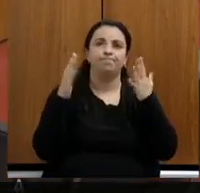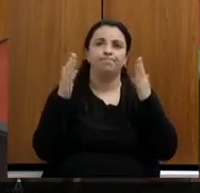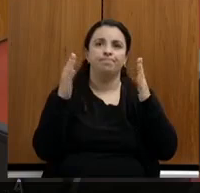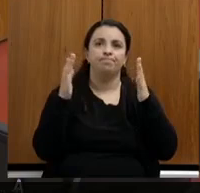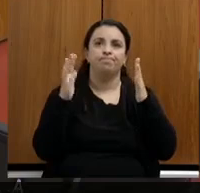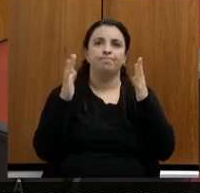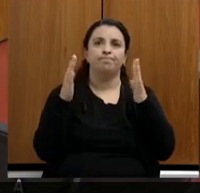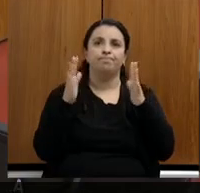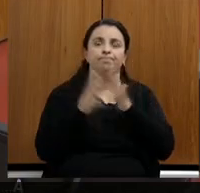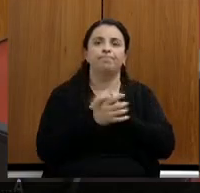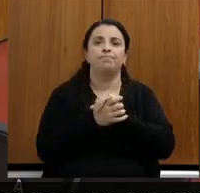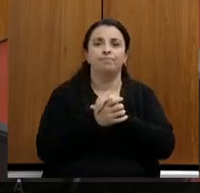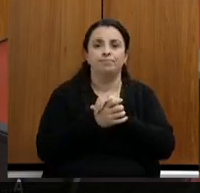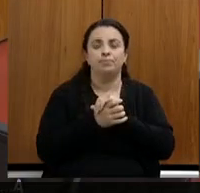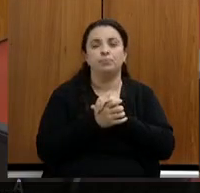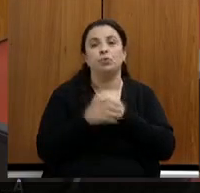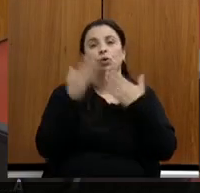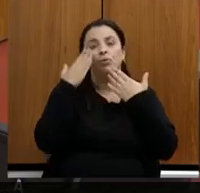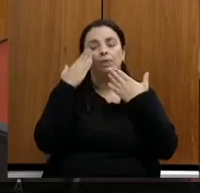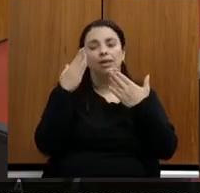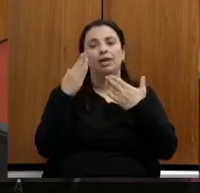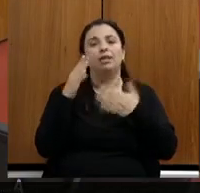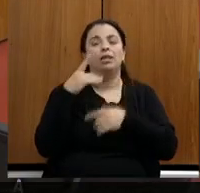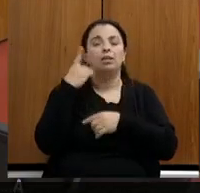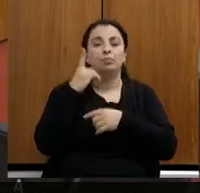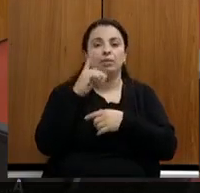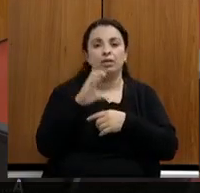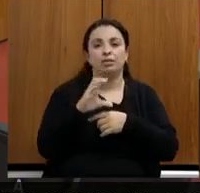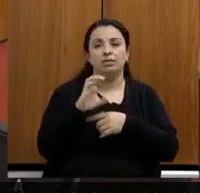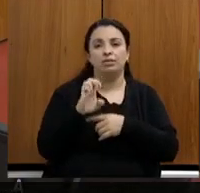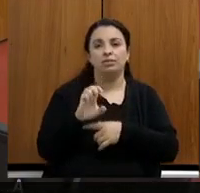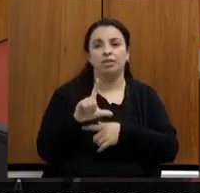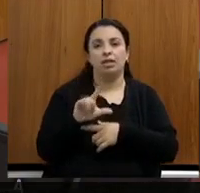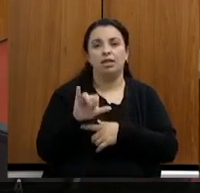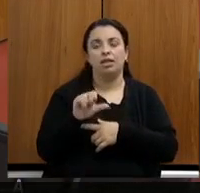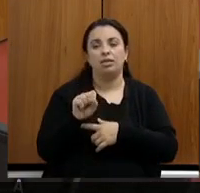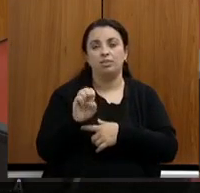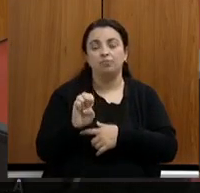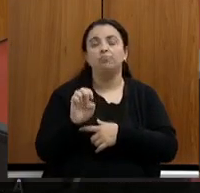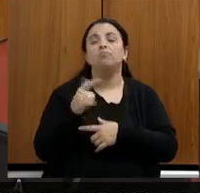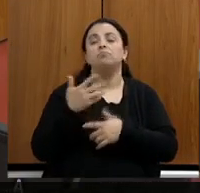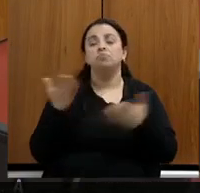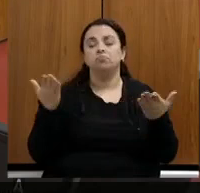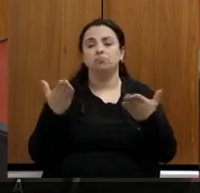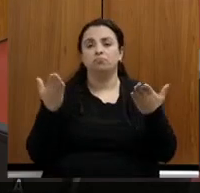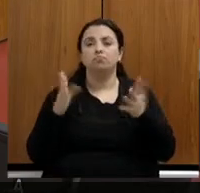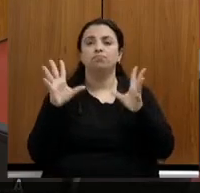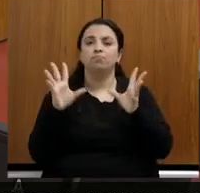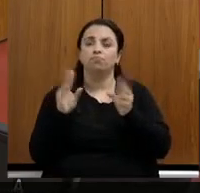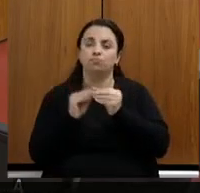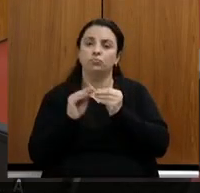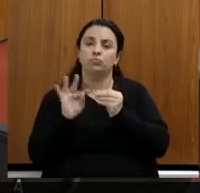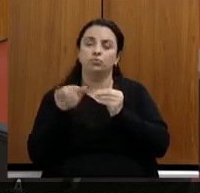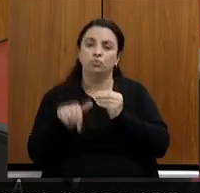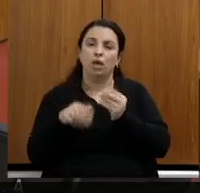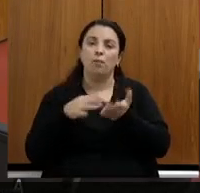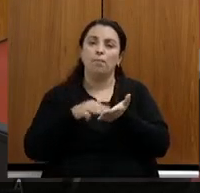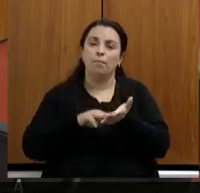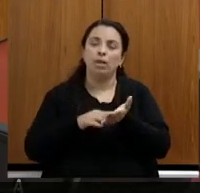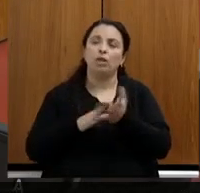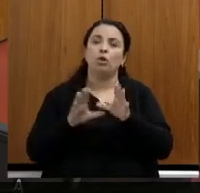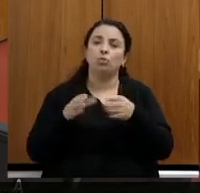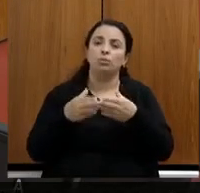muito obrigado muito deputada selisla viola e eu passo para suas considerações finais nosso ilustre membro da comissão de meio